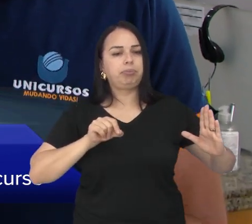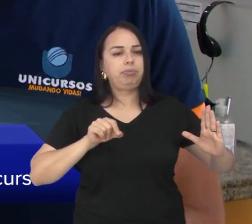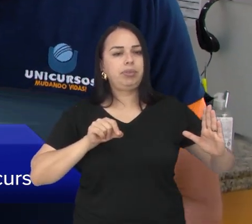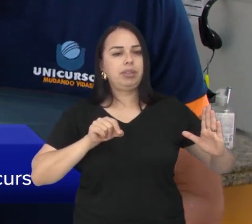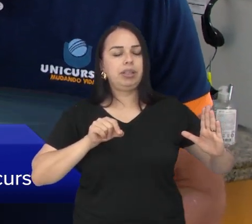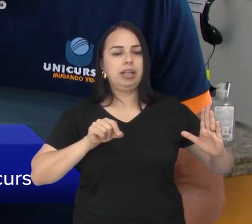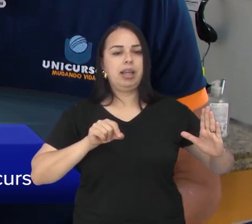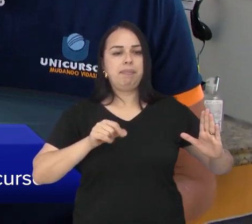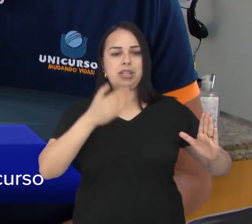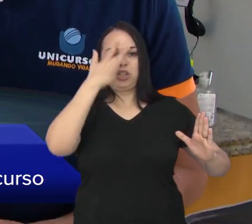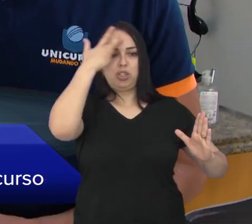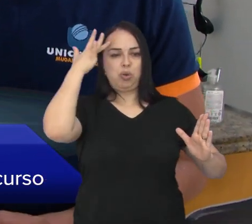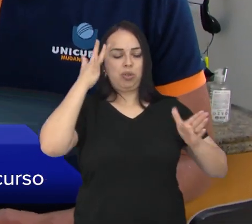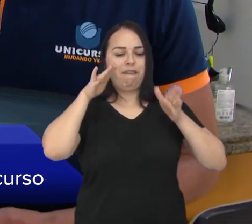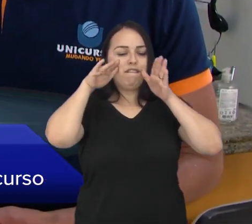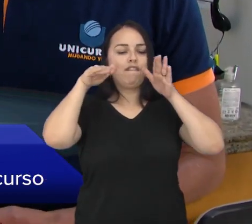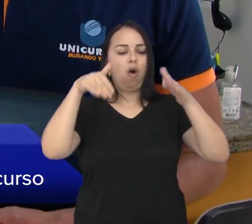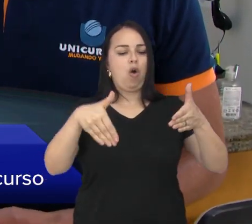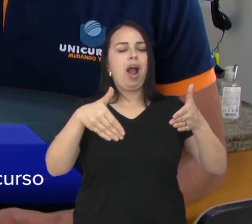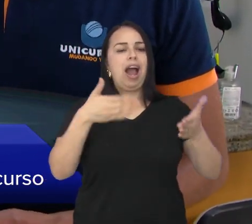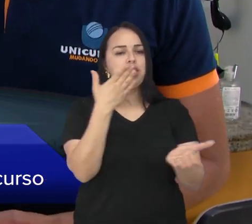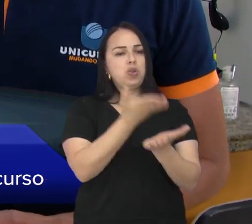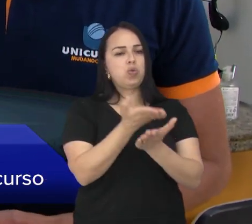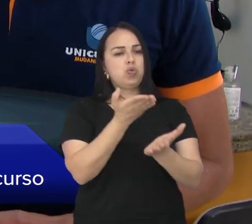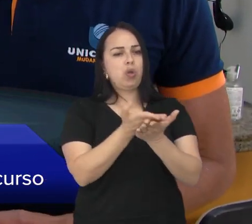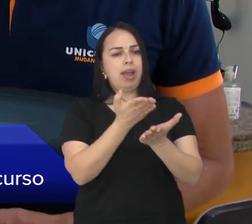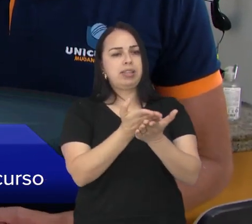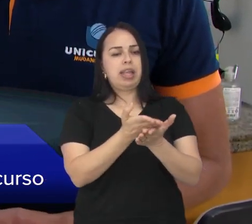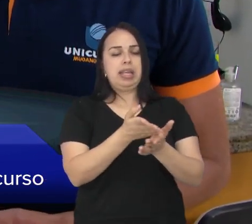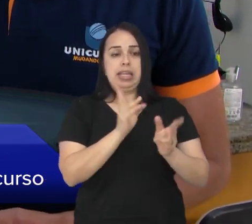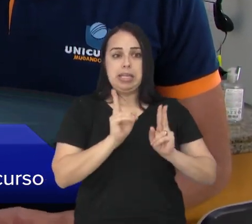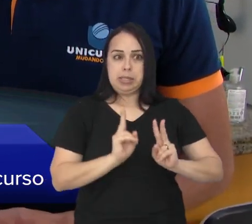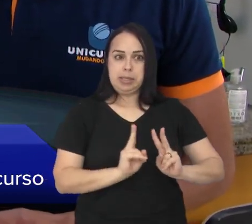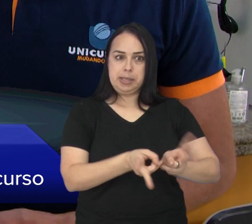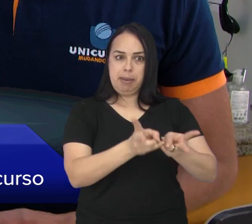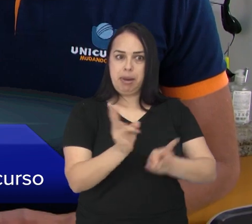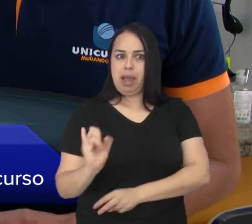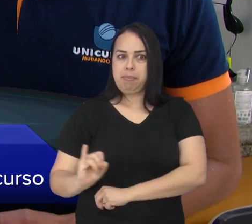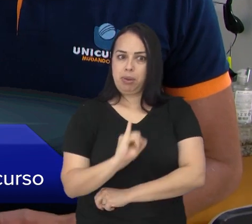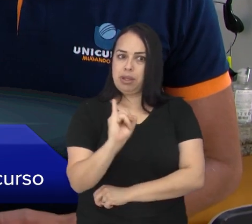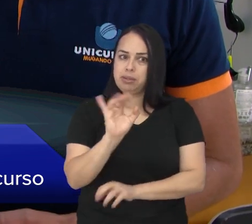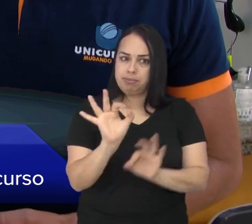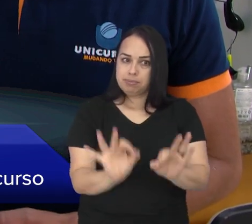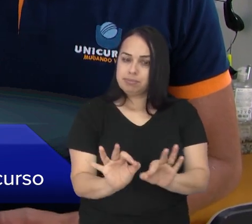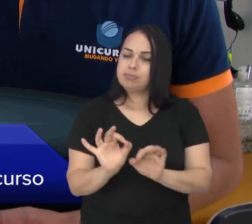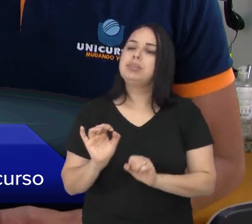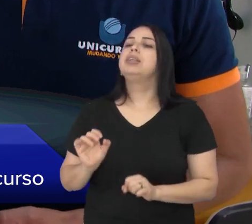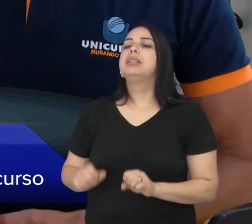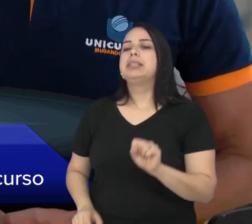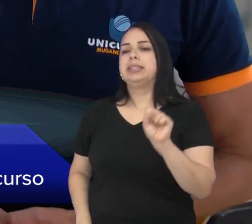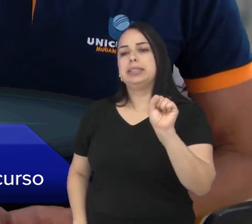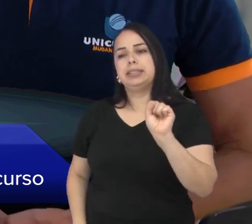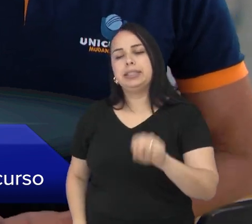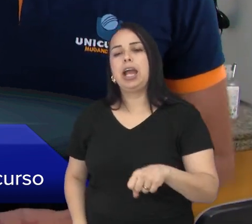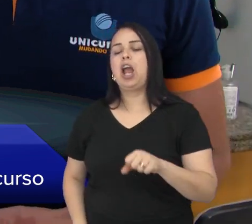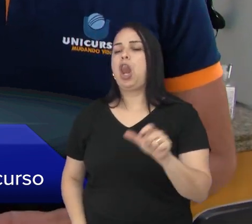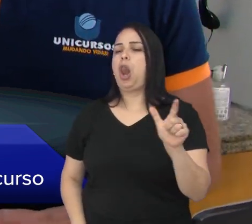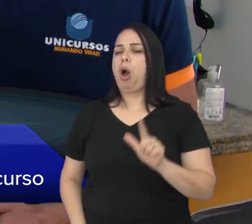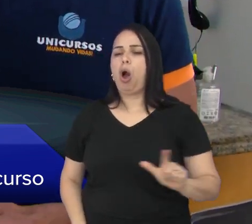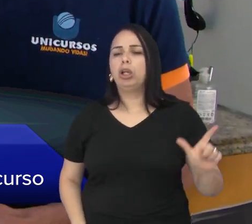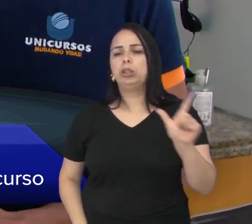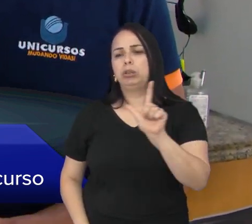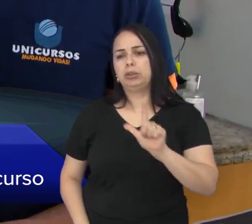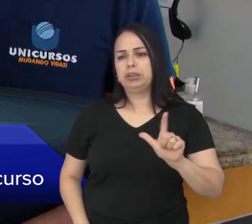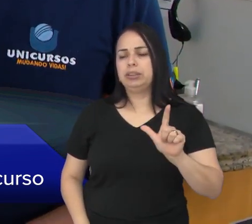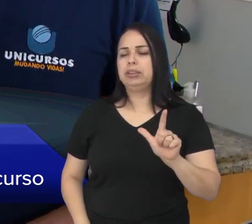a questão da disciplina, da constância nos estudos, da frequência também é muito importante. Sim, claro, sem